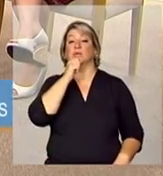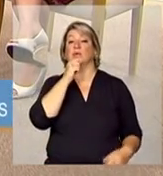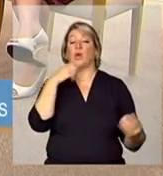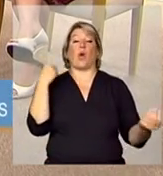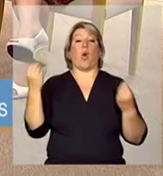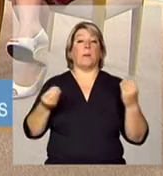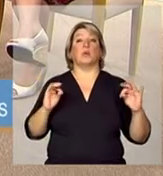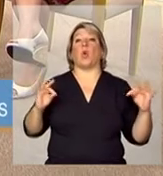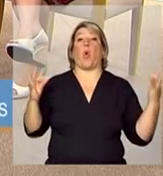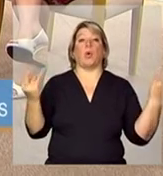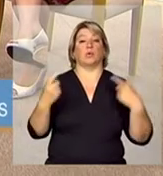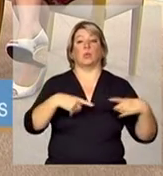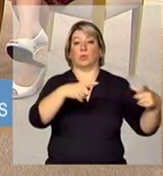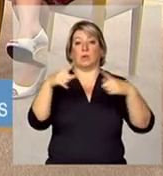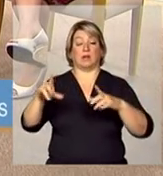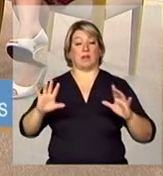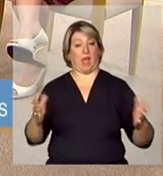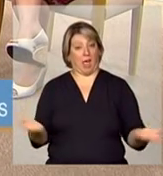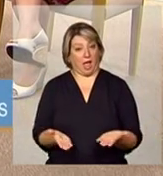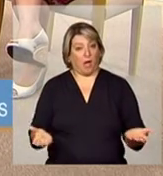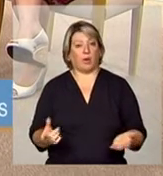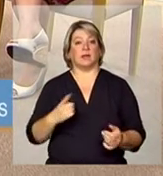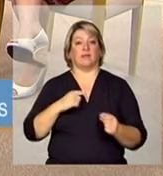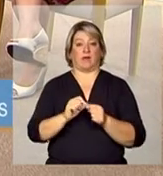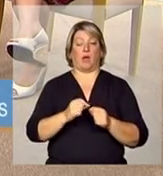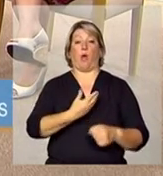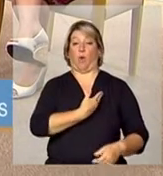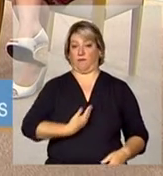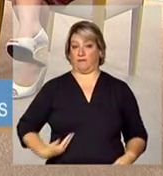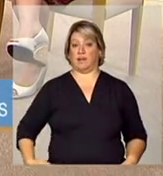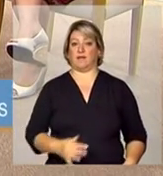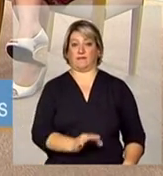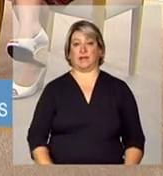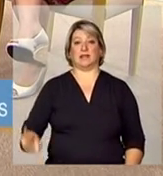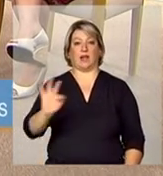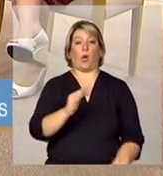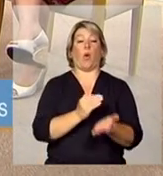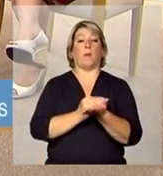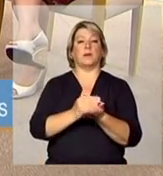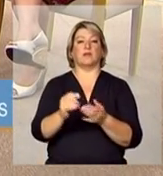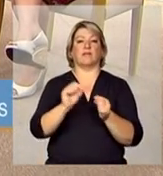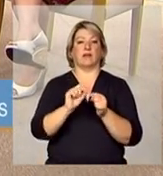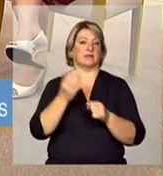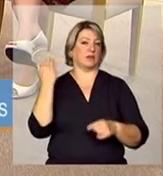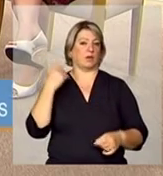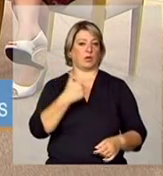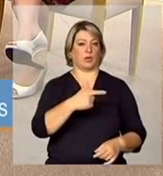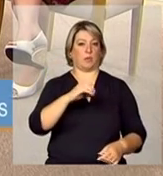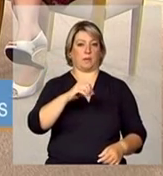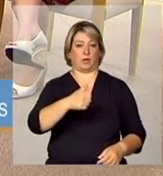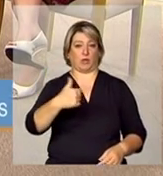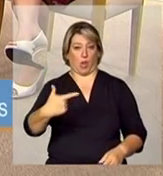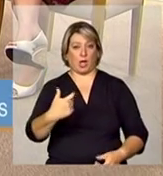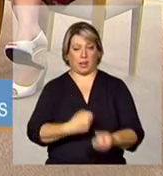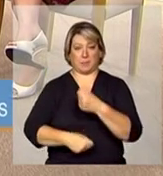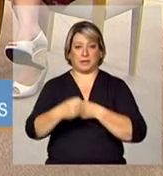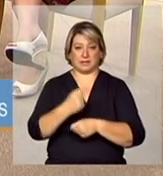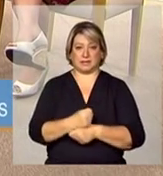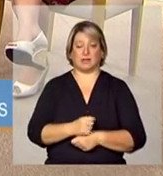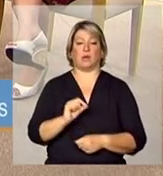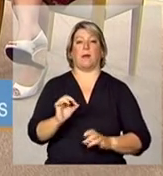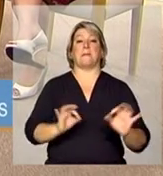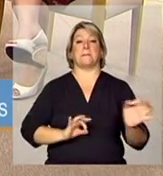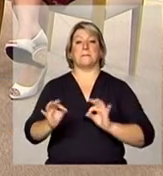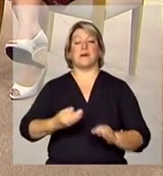todos os lugares. É o que nós estamos fazendo agora. É que o governo federal começou a fazer a partir de 2012 através do plano Viver Sem